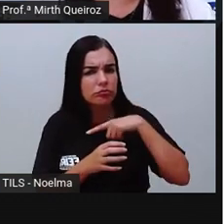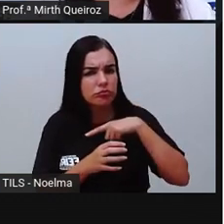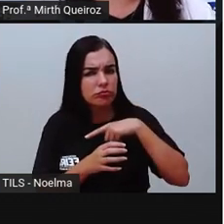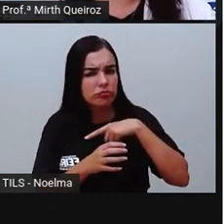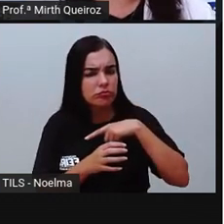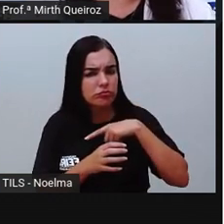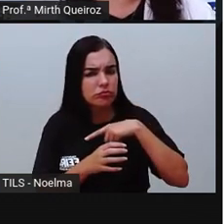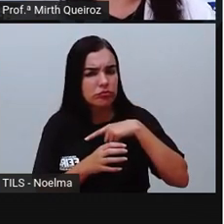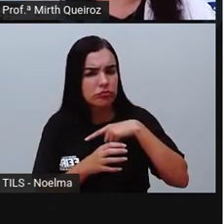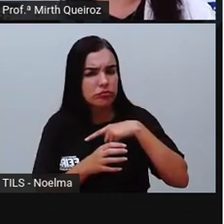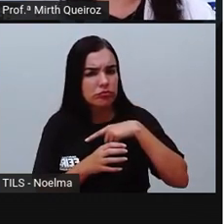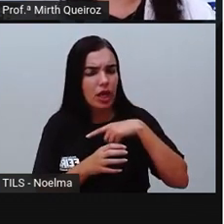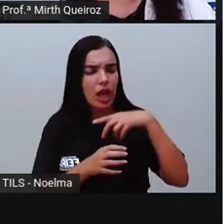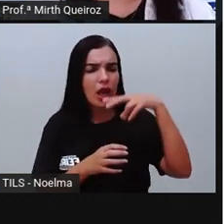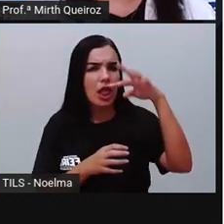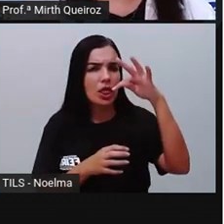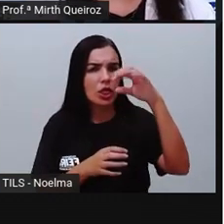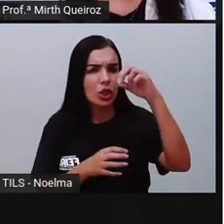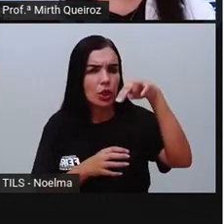a gente falou, certo?